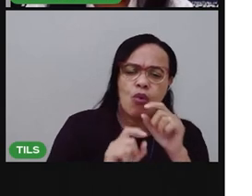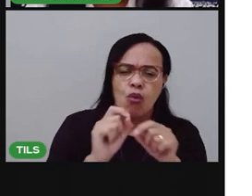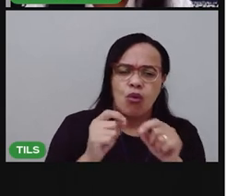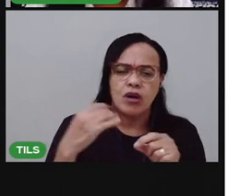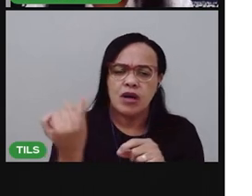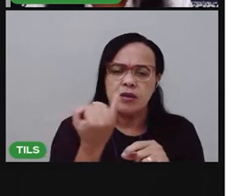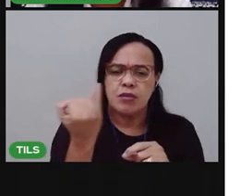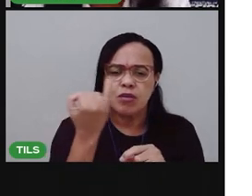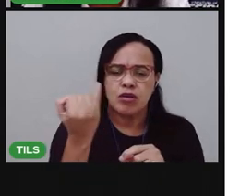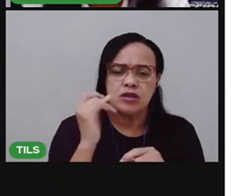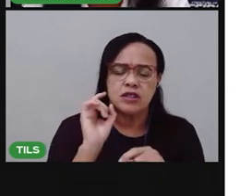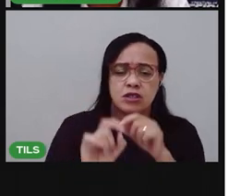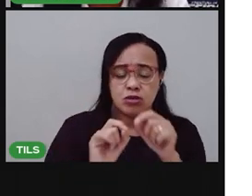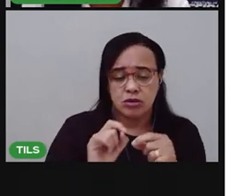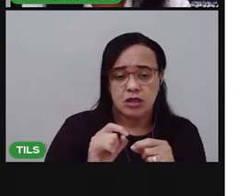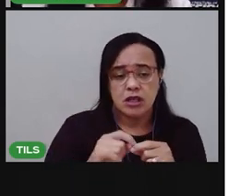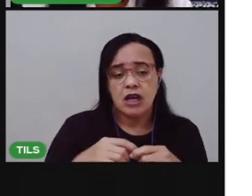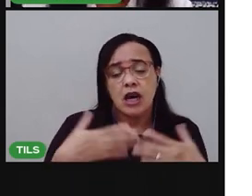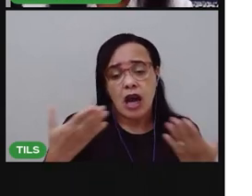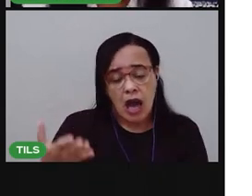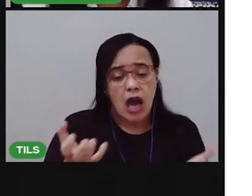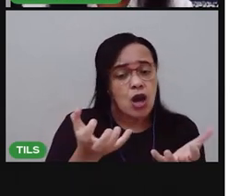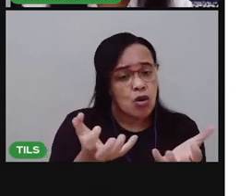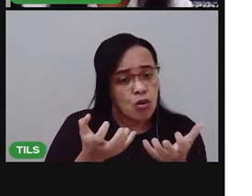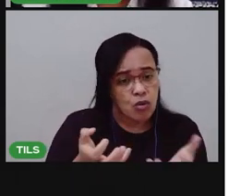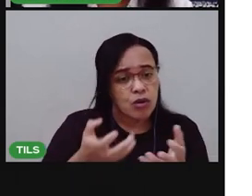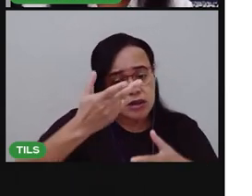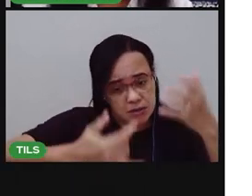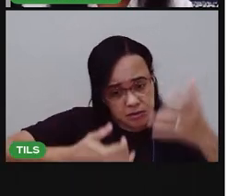E eu queria dividir com todos vocês.